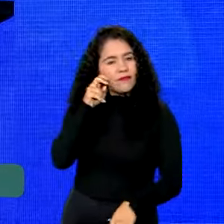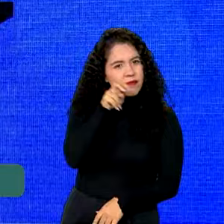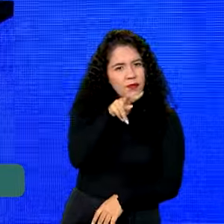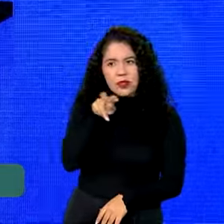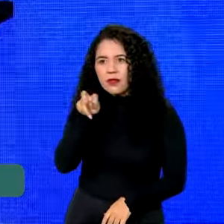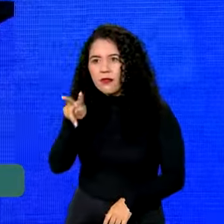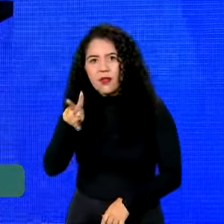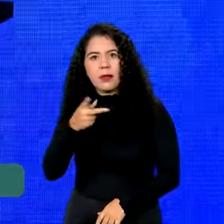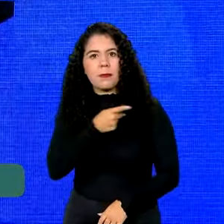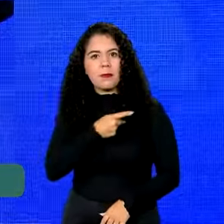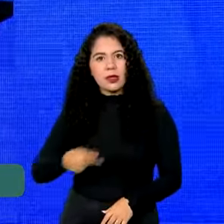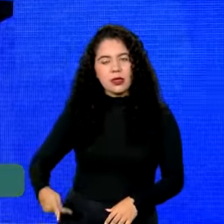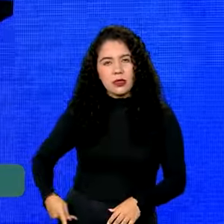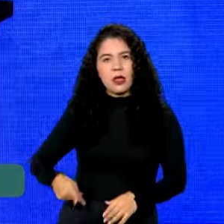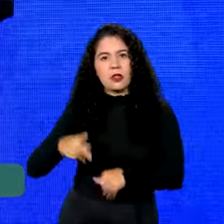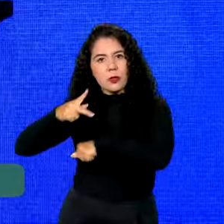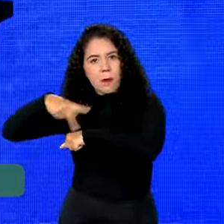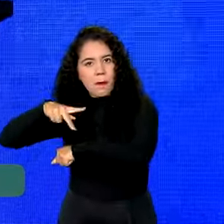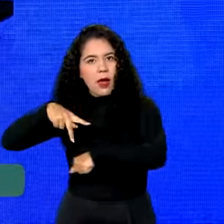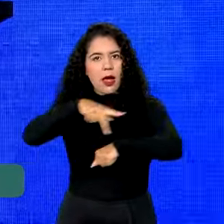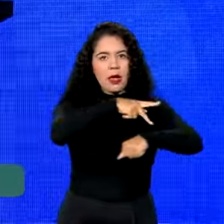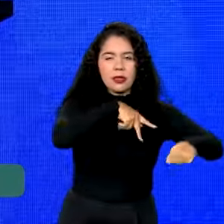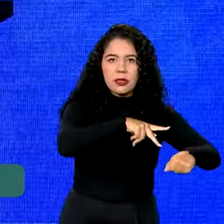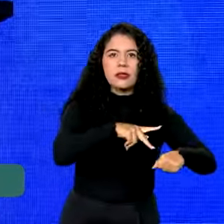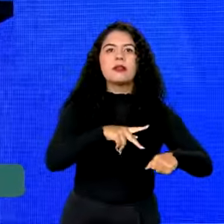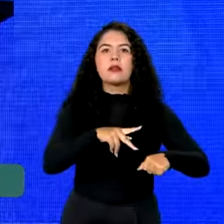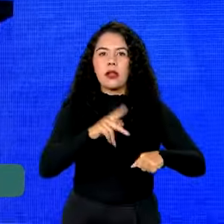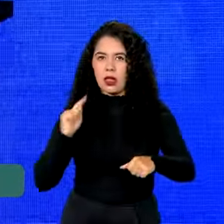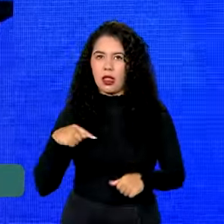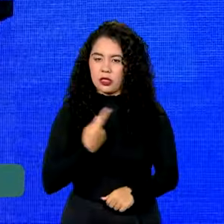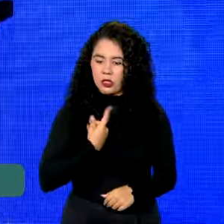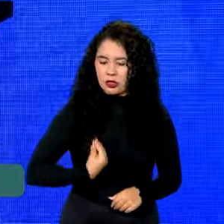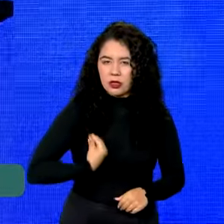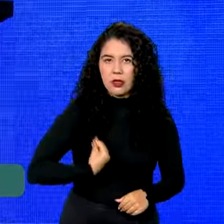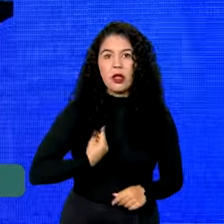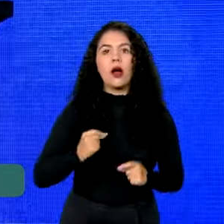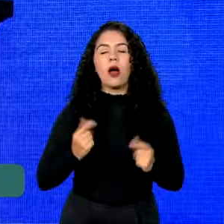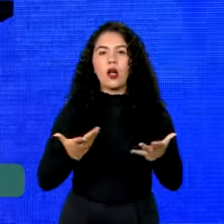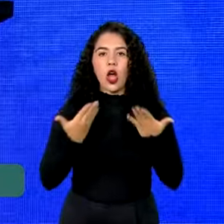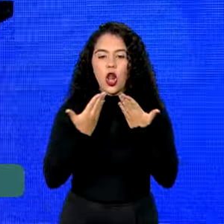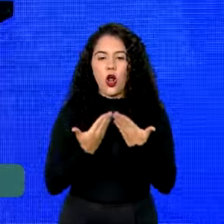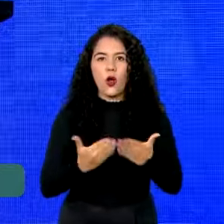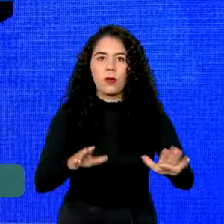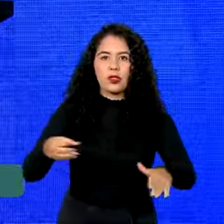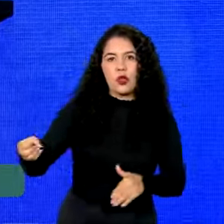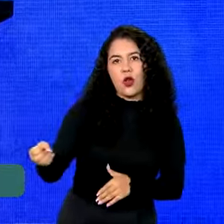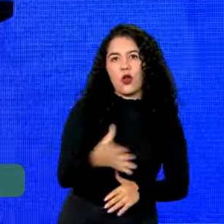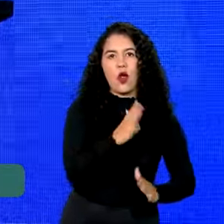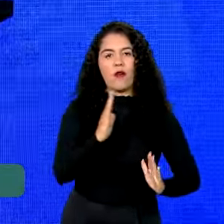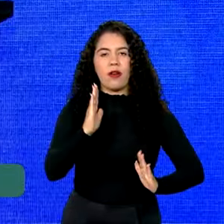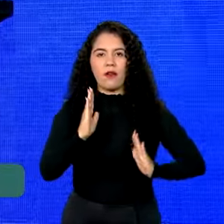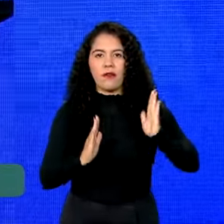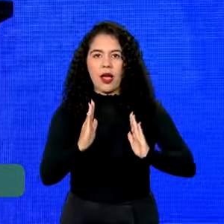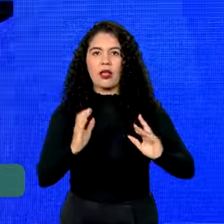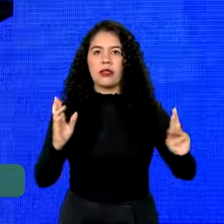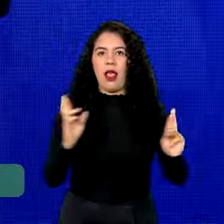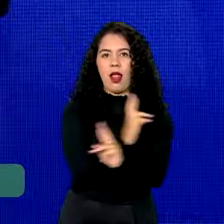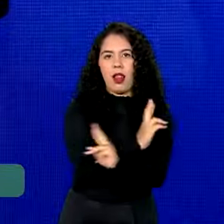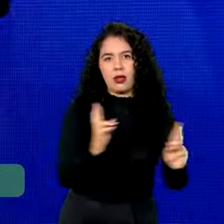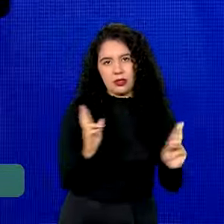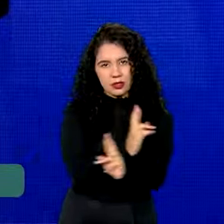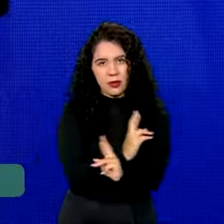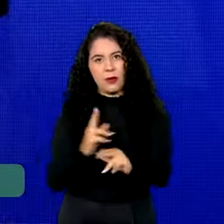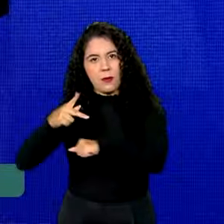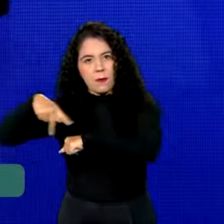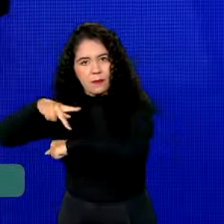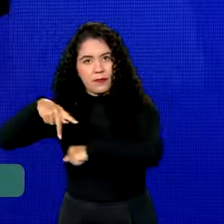nos pondo um desafio de que estamos para começar uma nova fase na relação do Chile com o Brasil. O